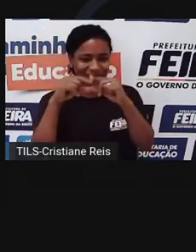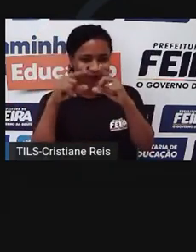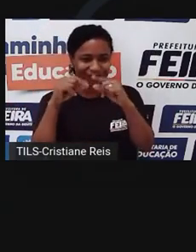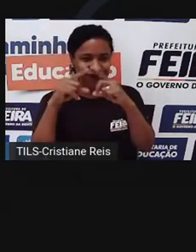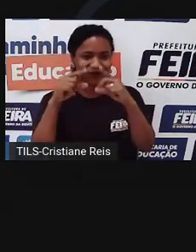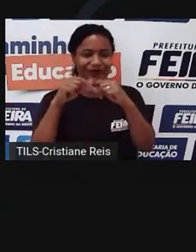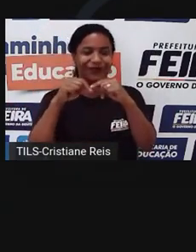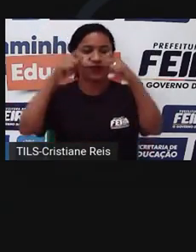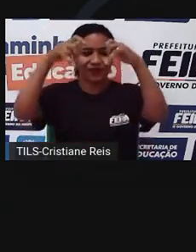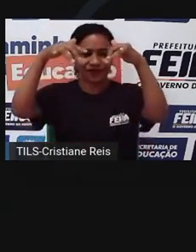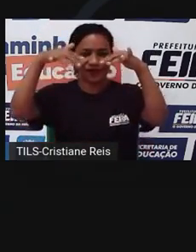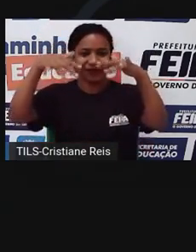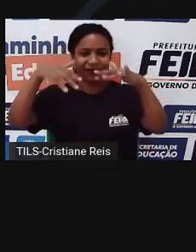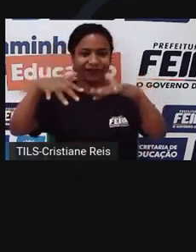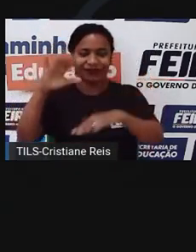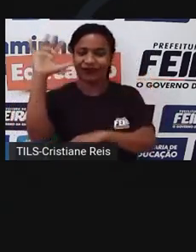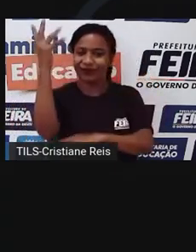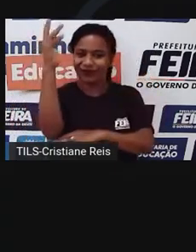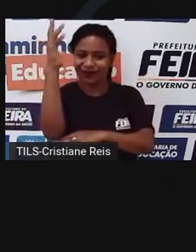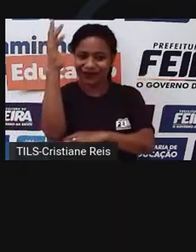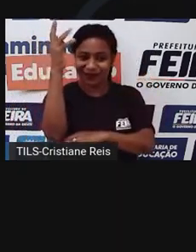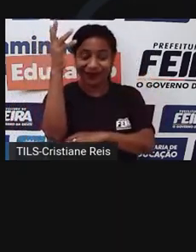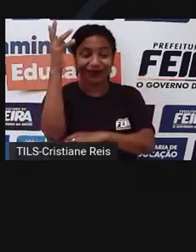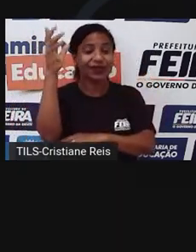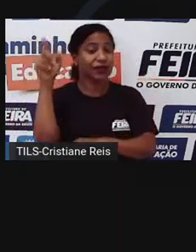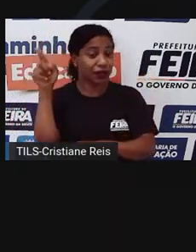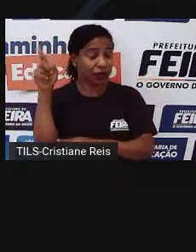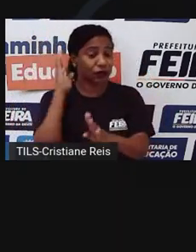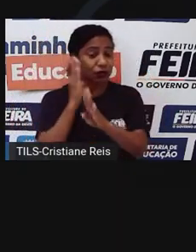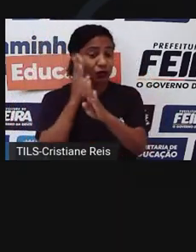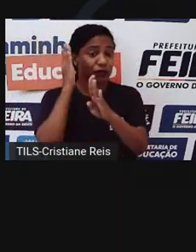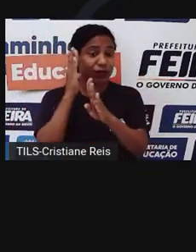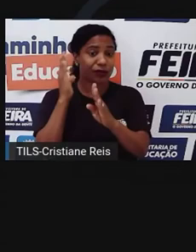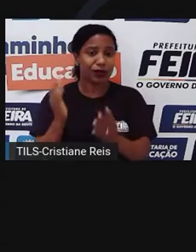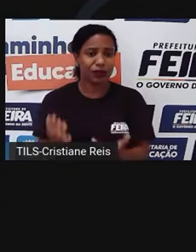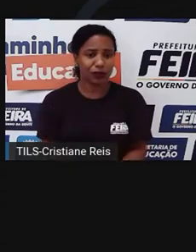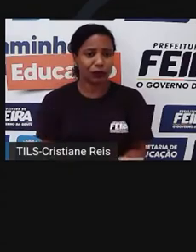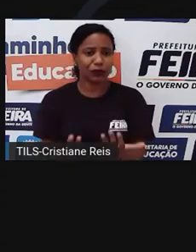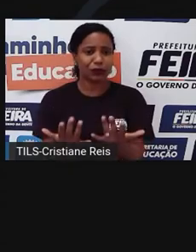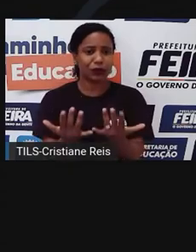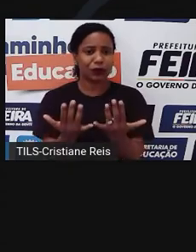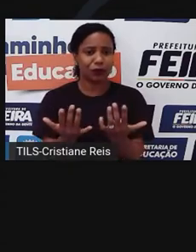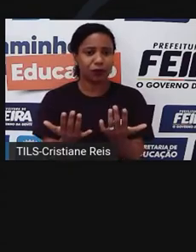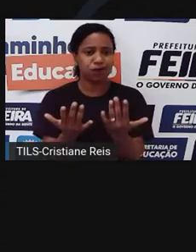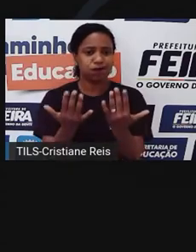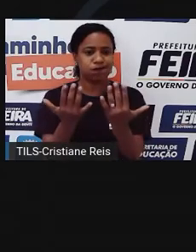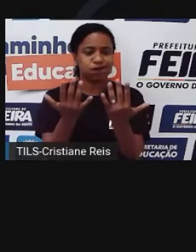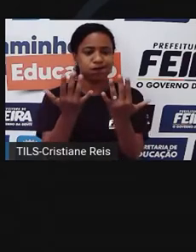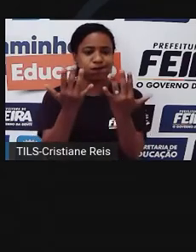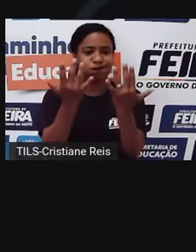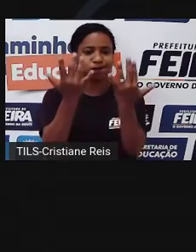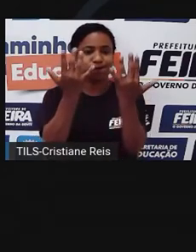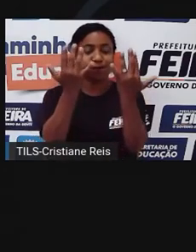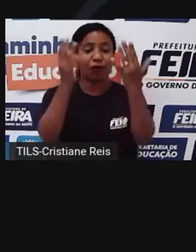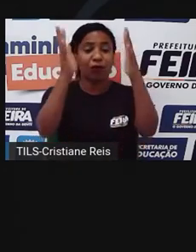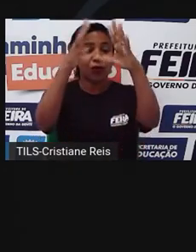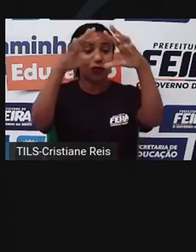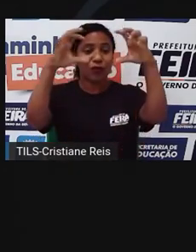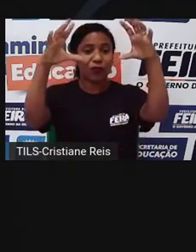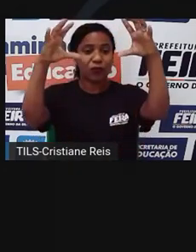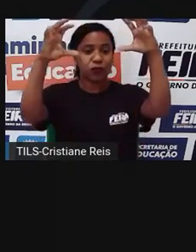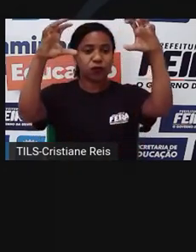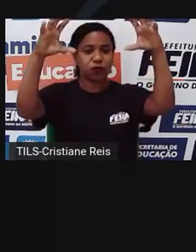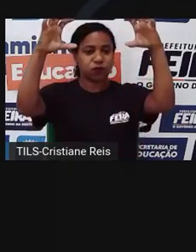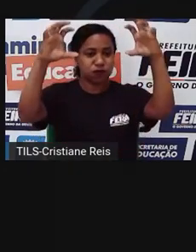O que foi descoberto é que esses vapores produziam lá uma reação e precipitavam na forma de uma poeira. E essas partículas são